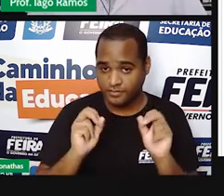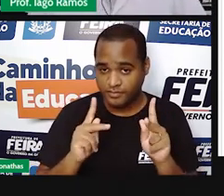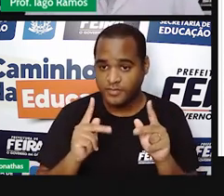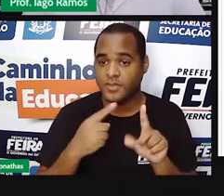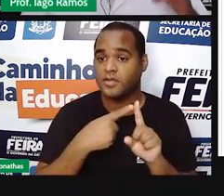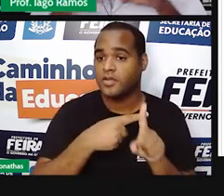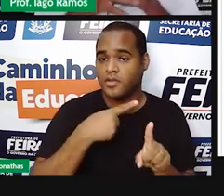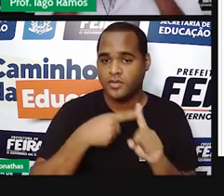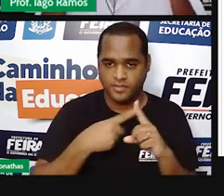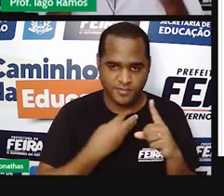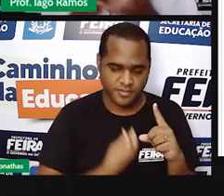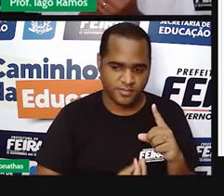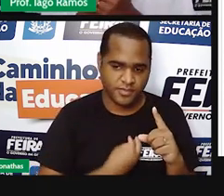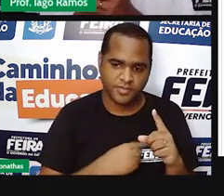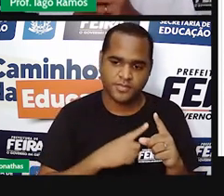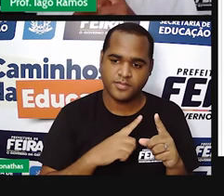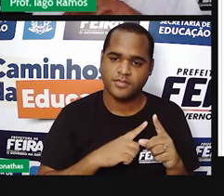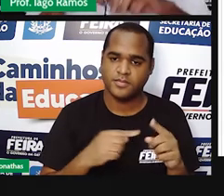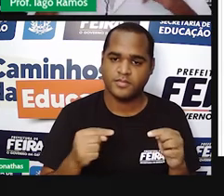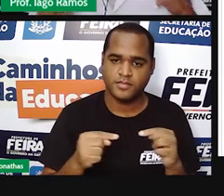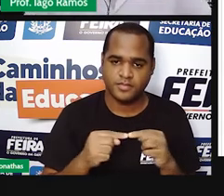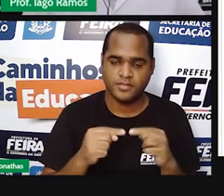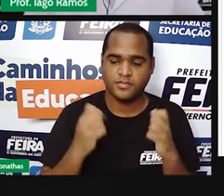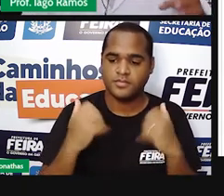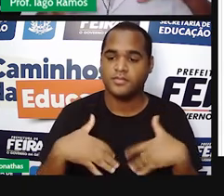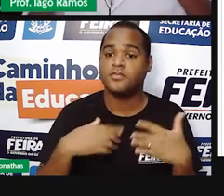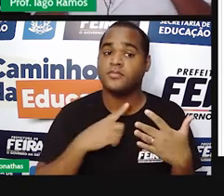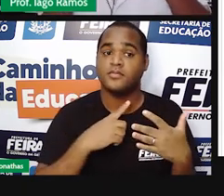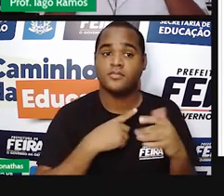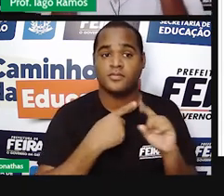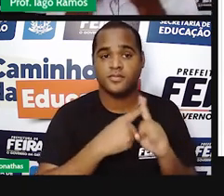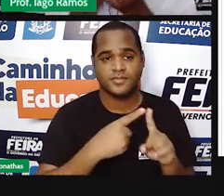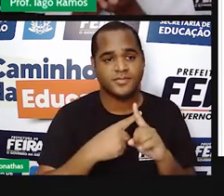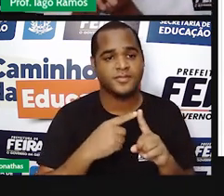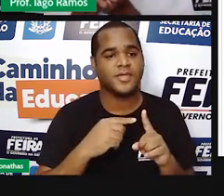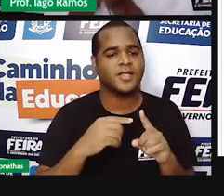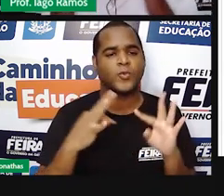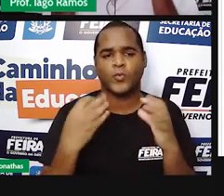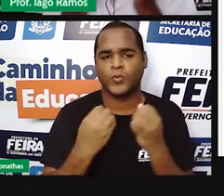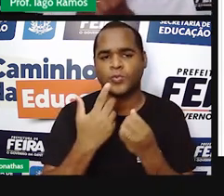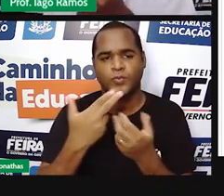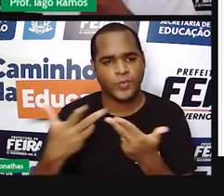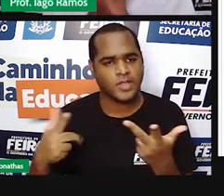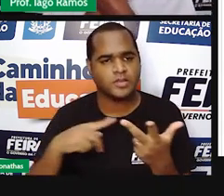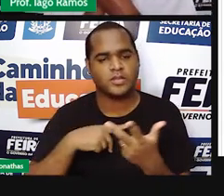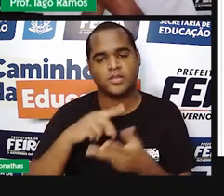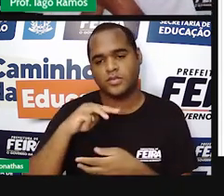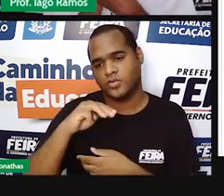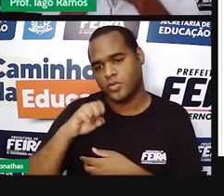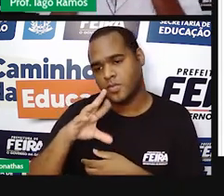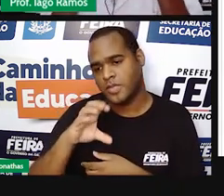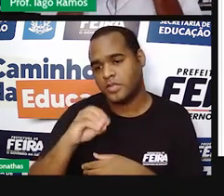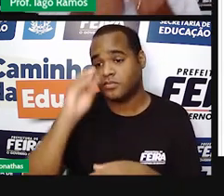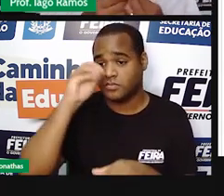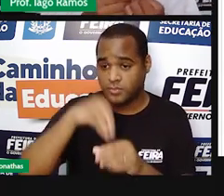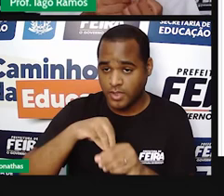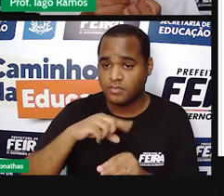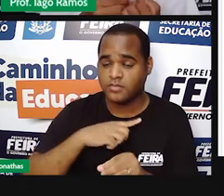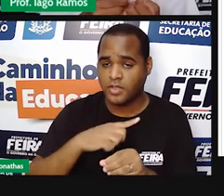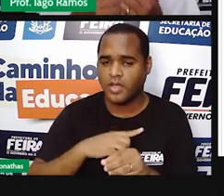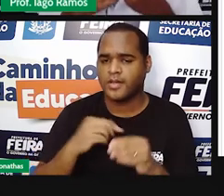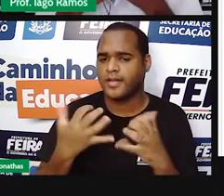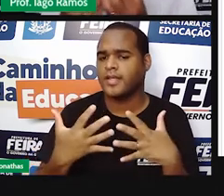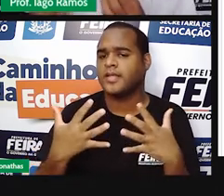Então, esses números inteiros, tá? Estão dentro desse conjunto dos números reais. Então, esses números